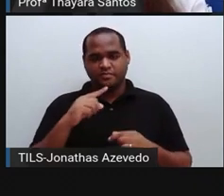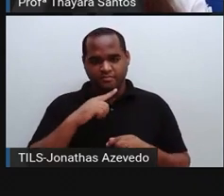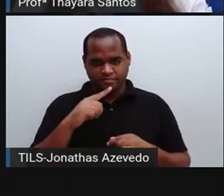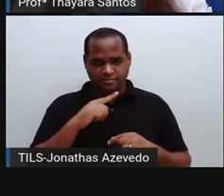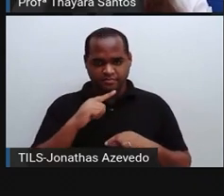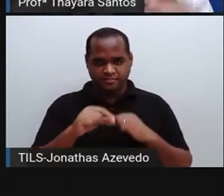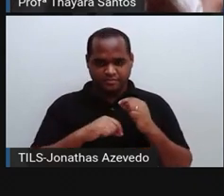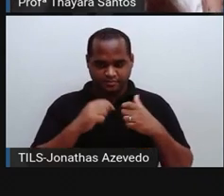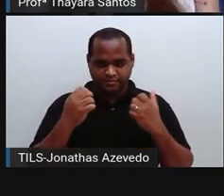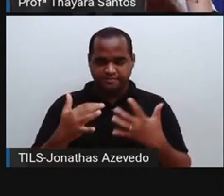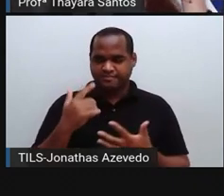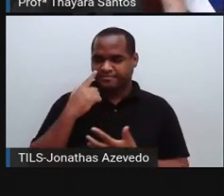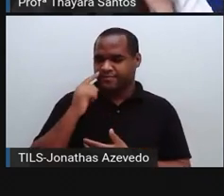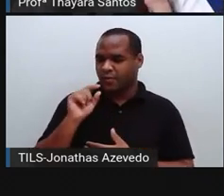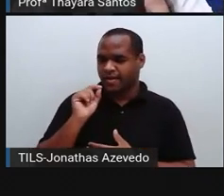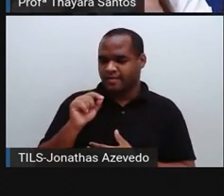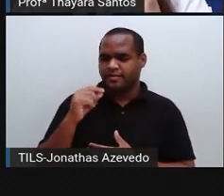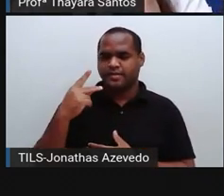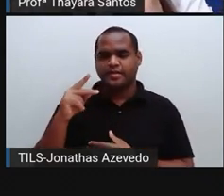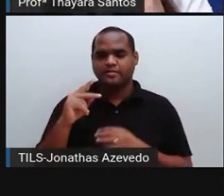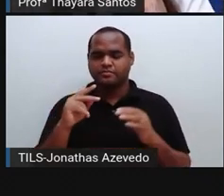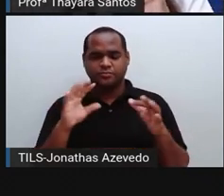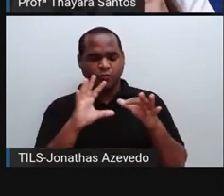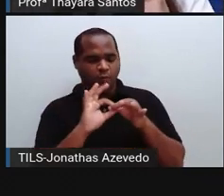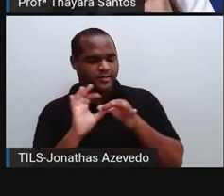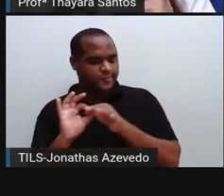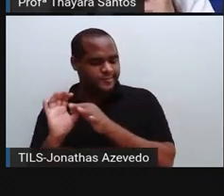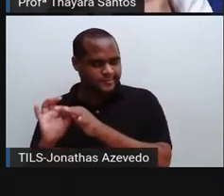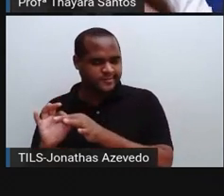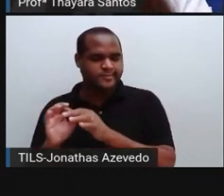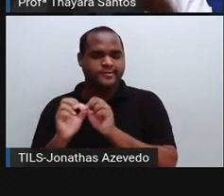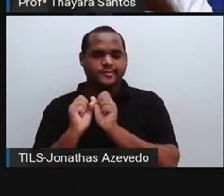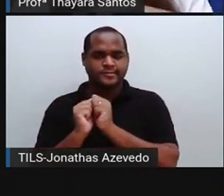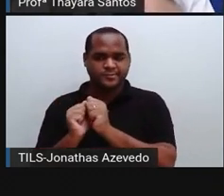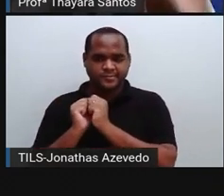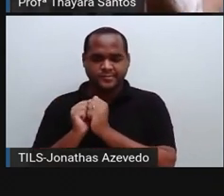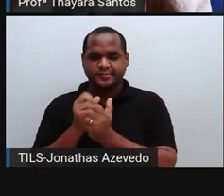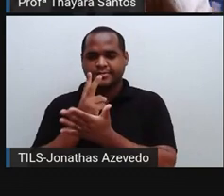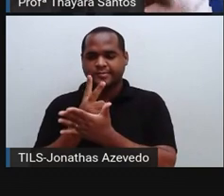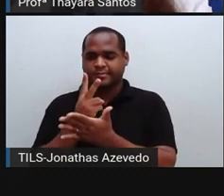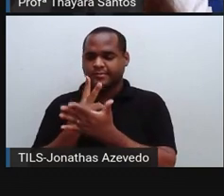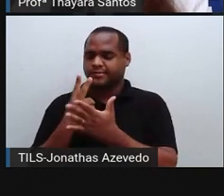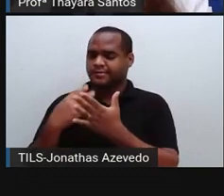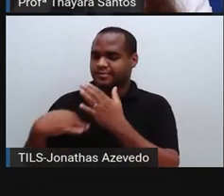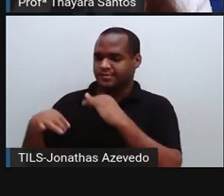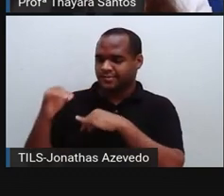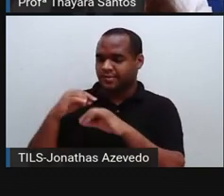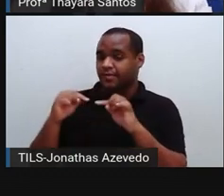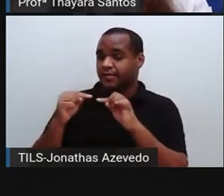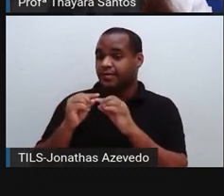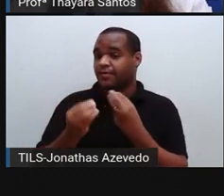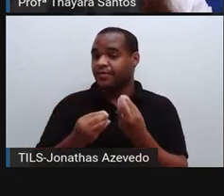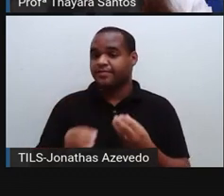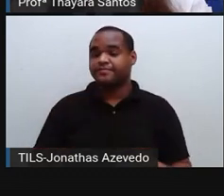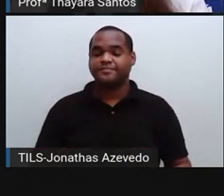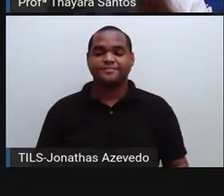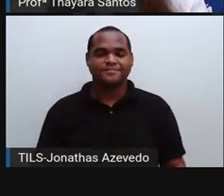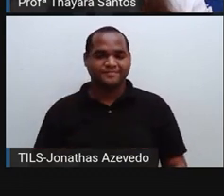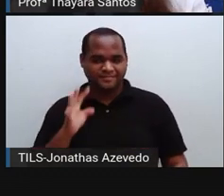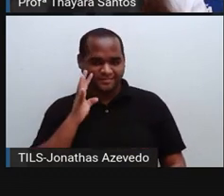Como é que esses neurônios se encontram e passam esses neurotransmissores entre eles. Vamos lá, preste atenção aí.